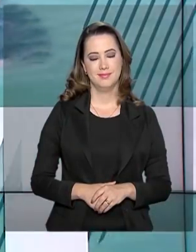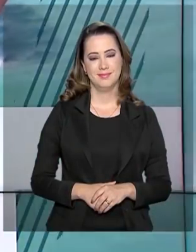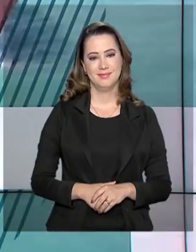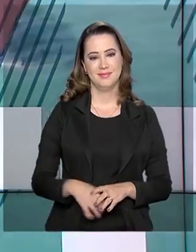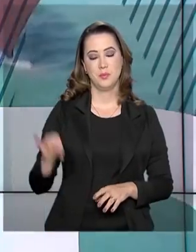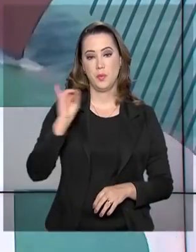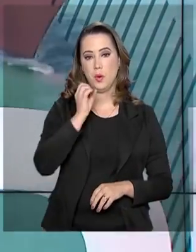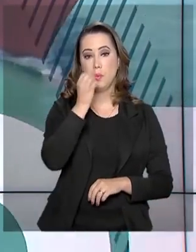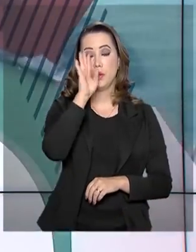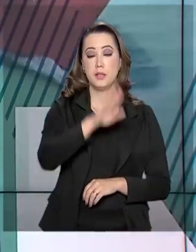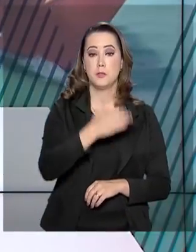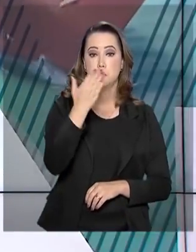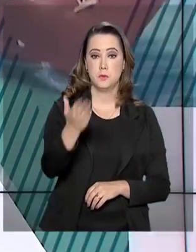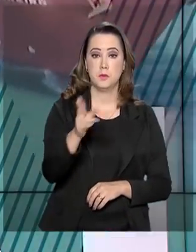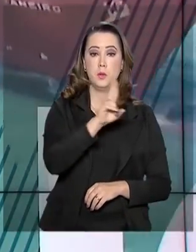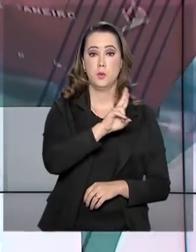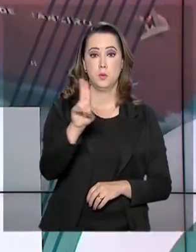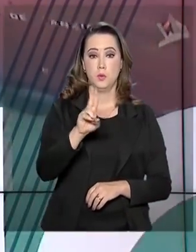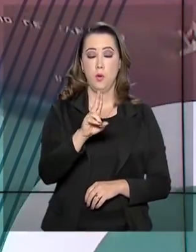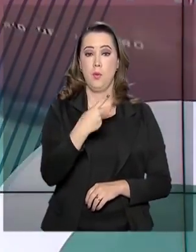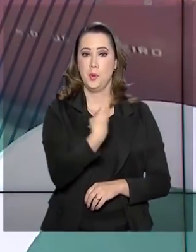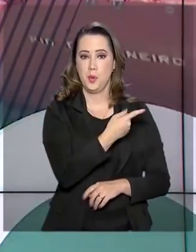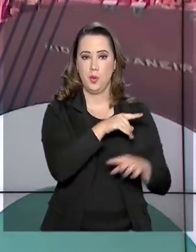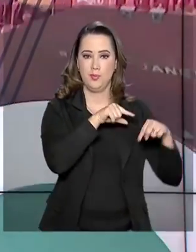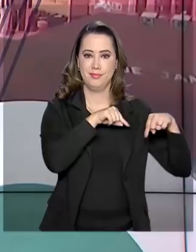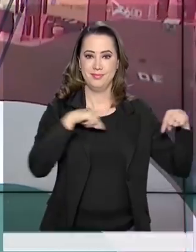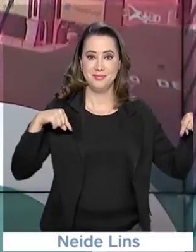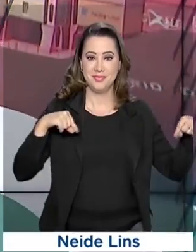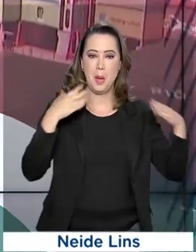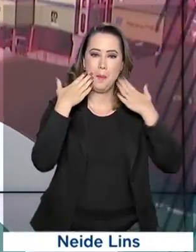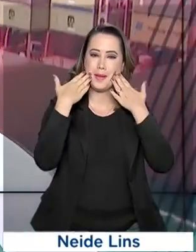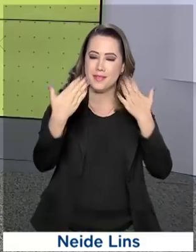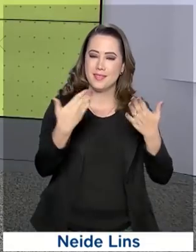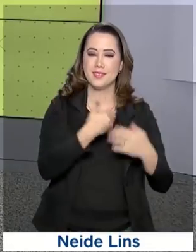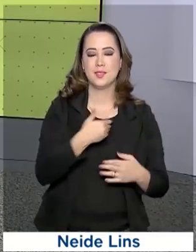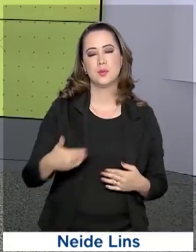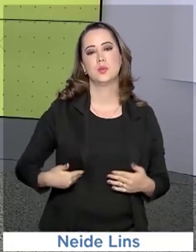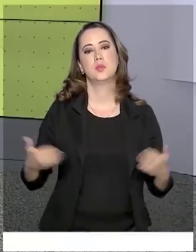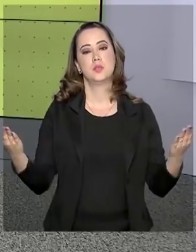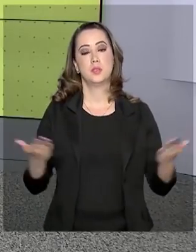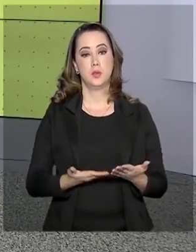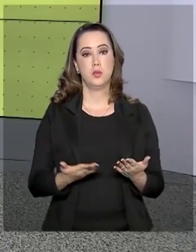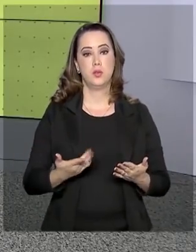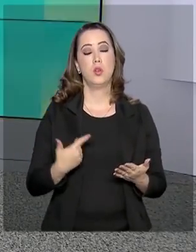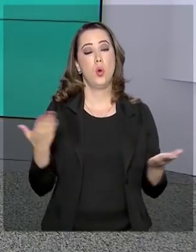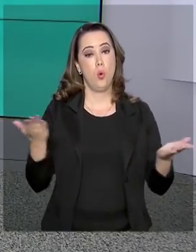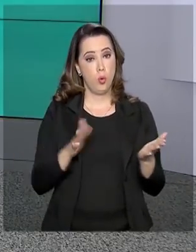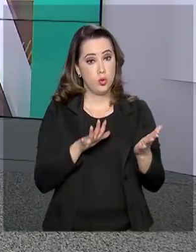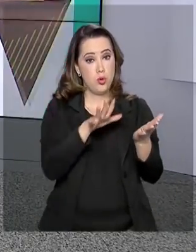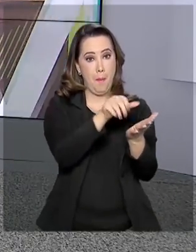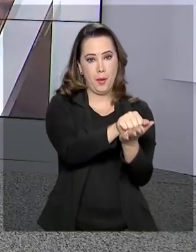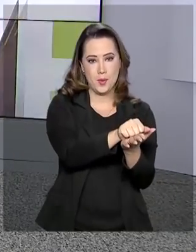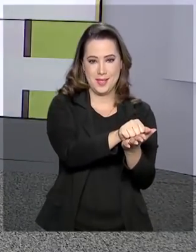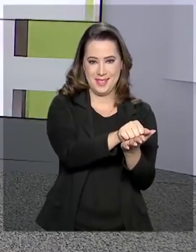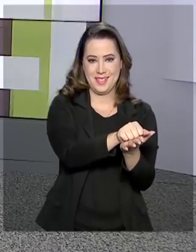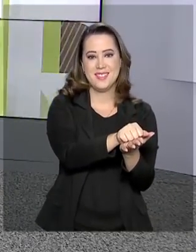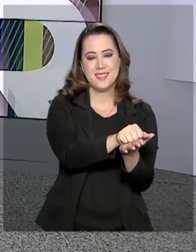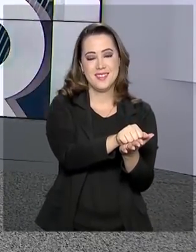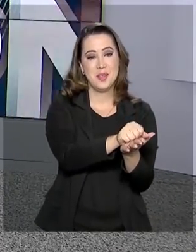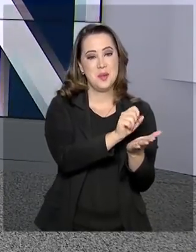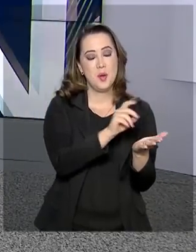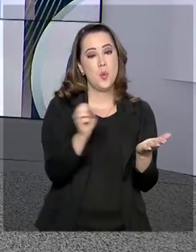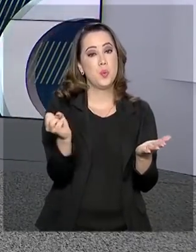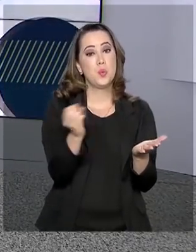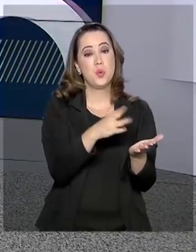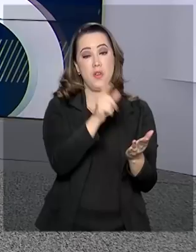Olá, boa tarde para você. Eu sou o Roberto Camargo e está no ar o Governo Agora. Foi empossado hoje pelo presidente Jair Bolsonaro o